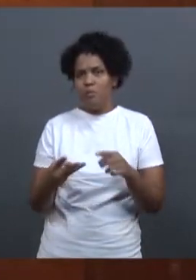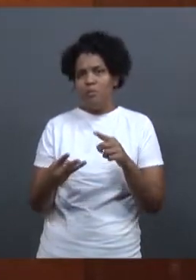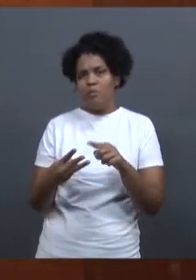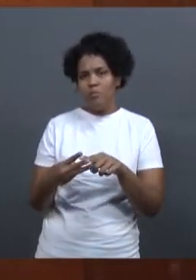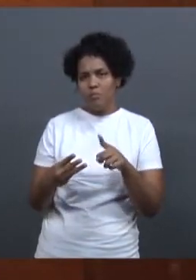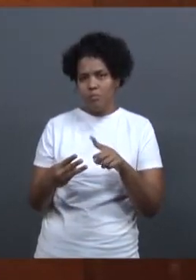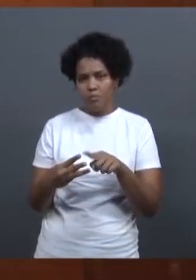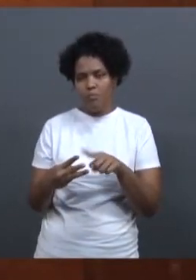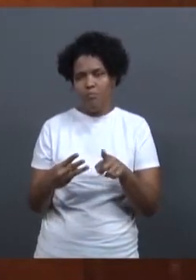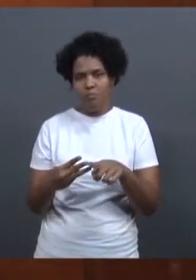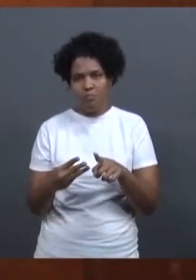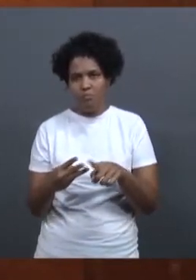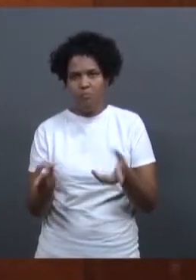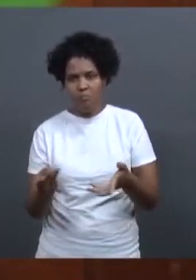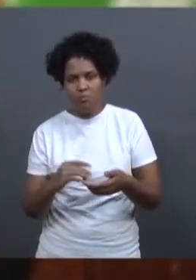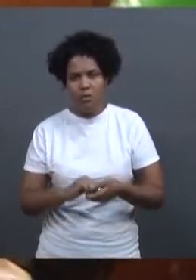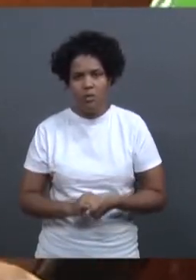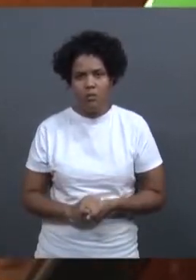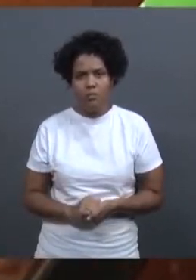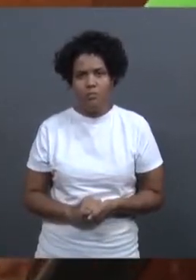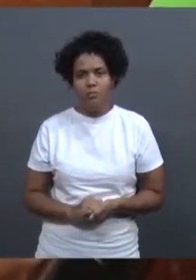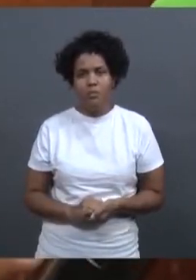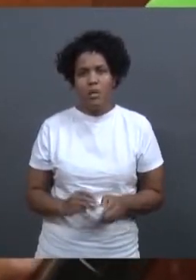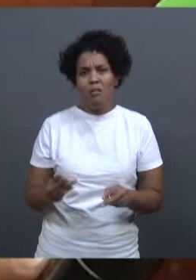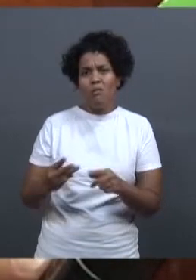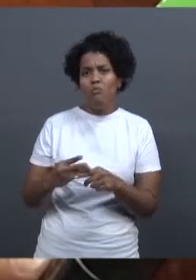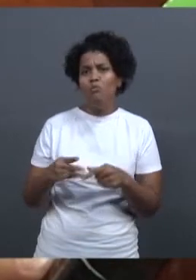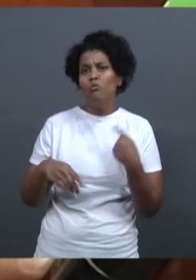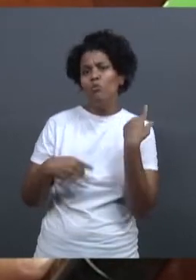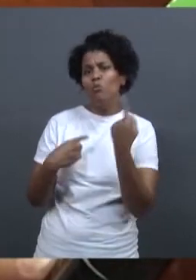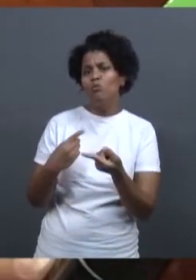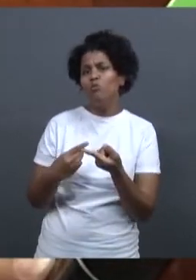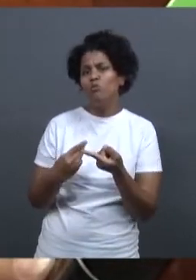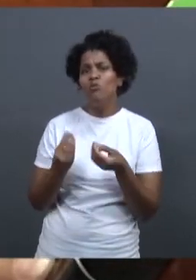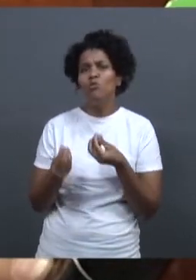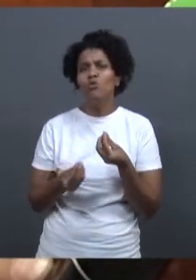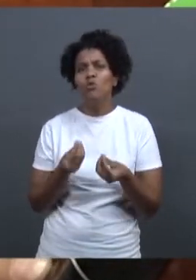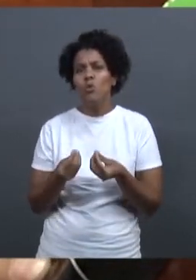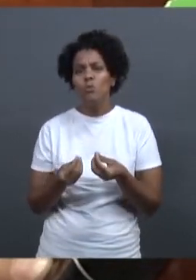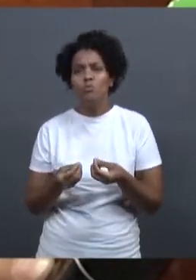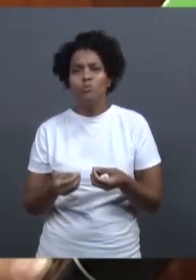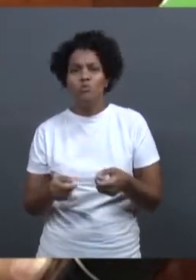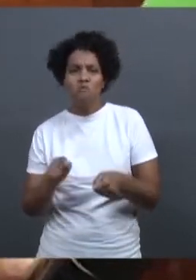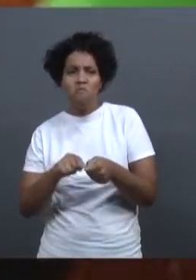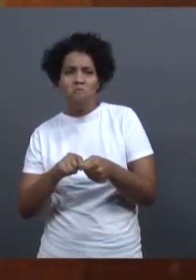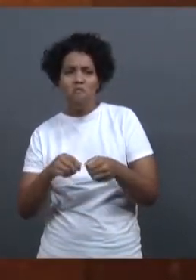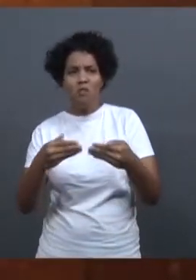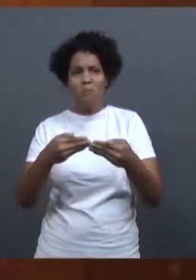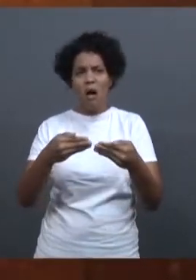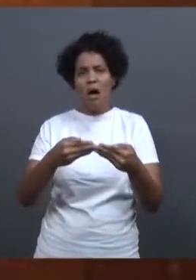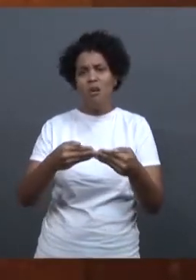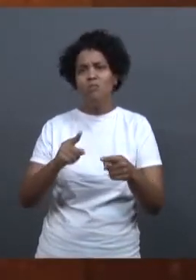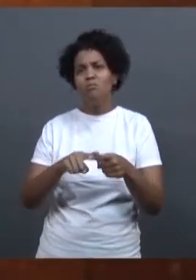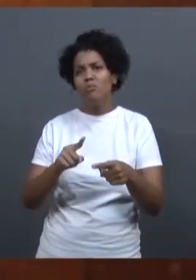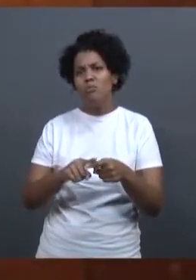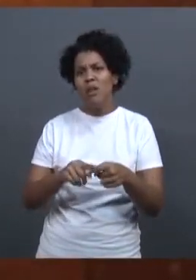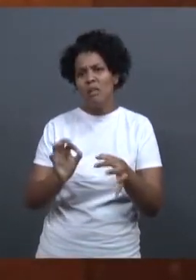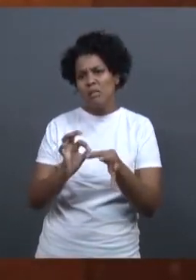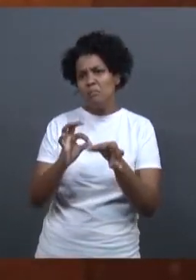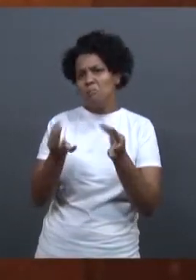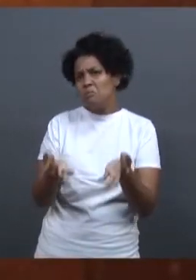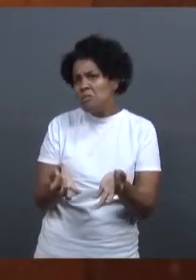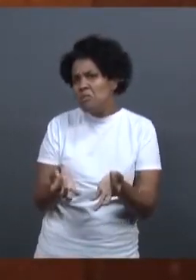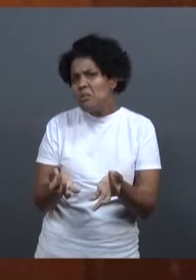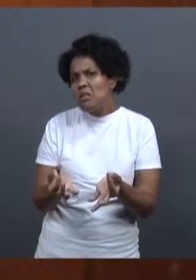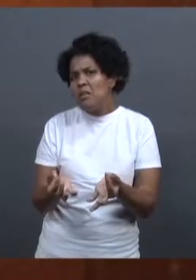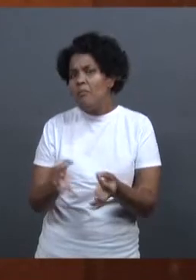das duas últimas grandes barragens que romperam aí. E nesse caso, eles fazem esse tipo de barragem porque é mais simples e mais barato? É, é um processo um